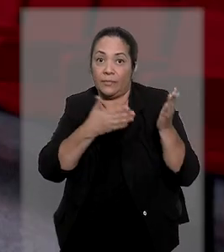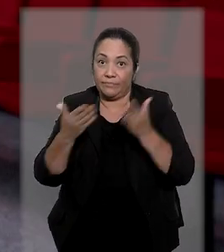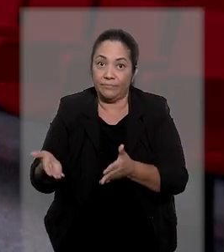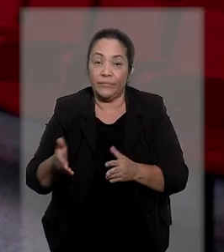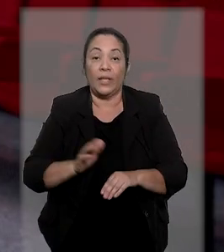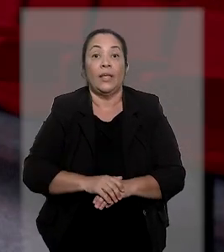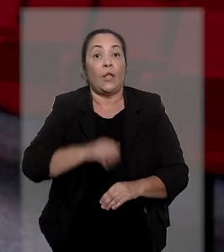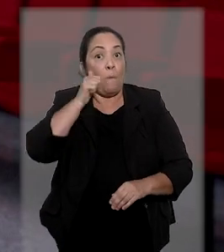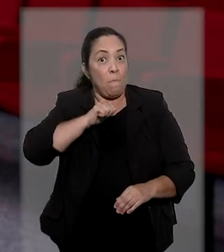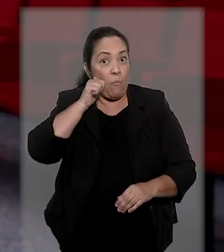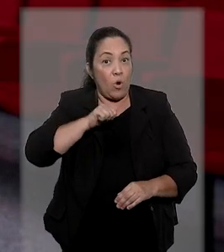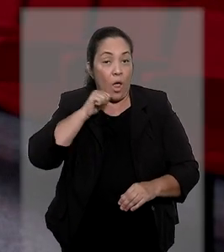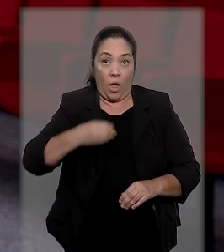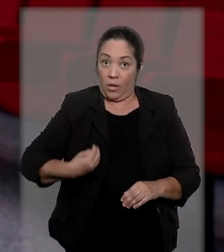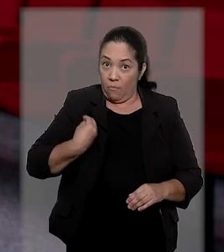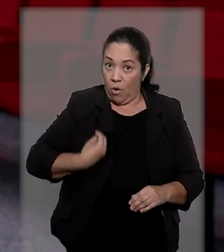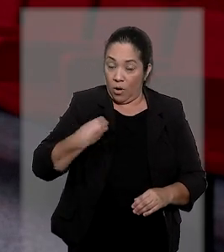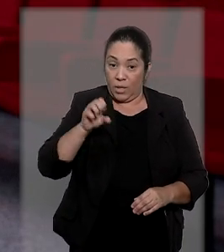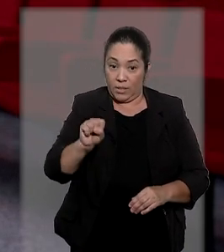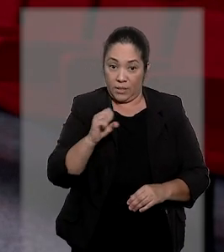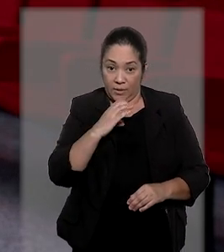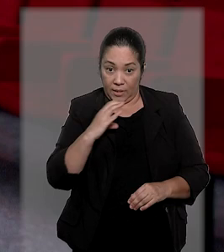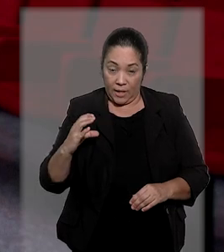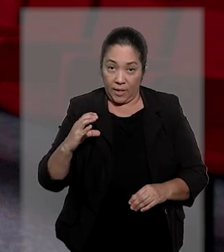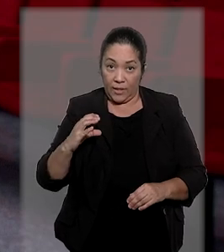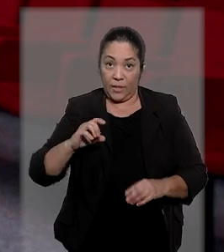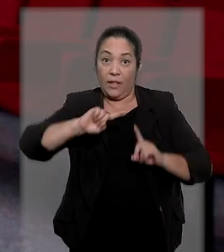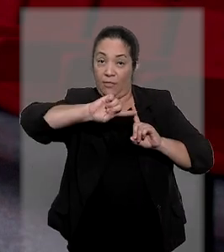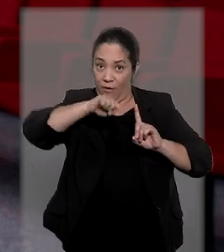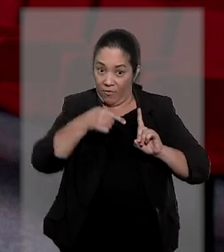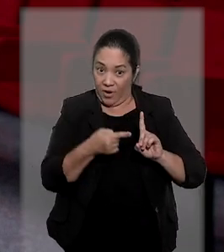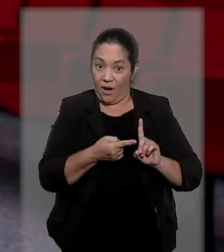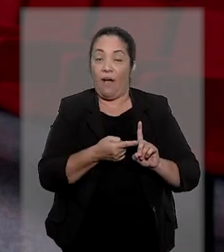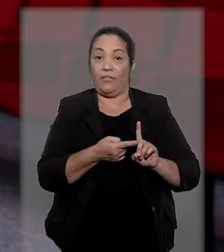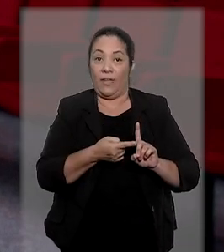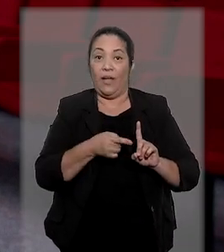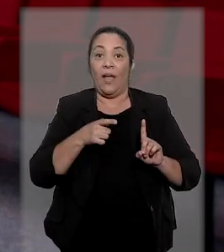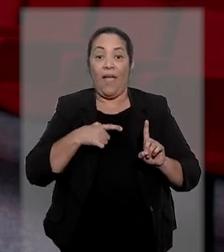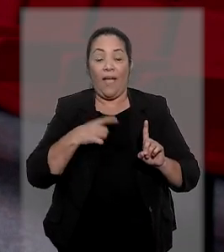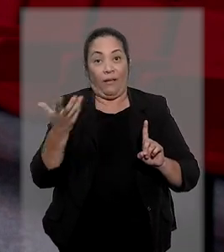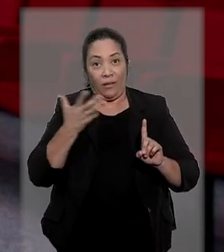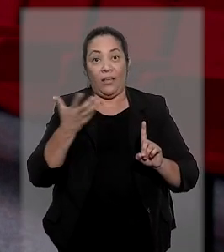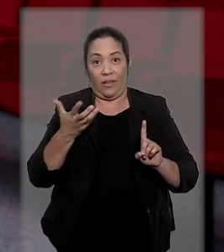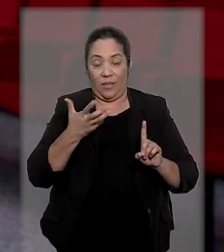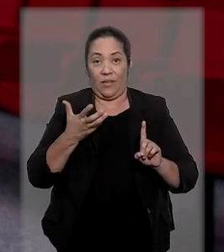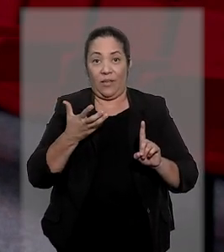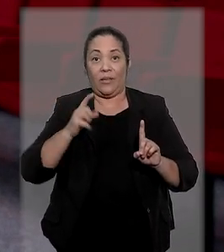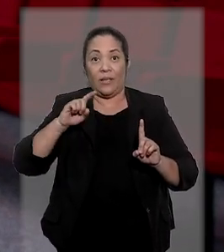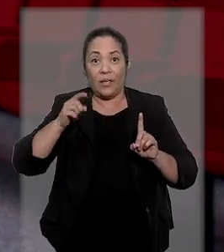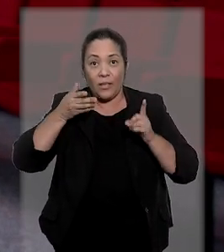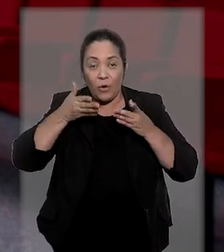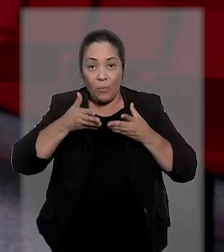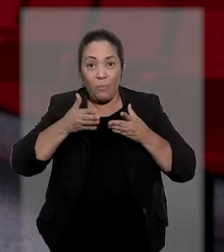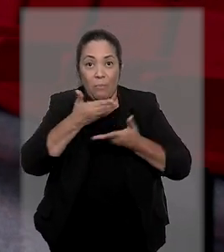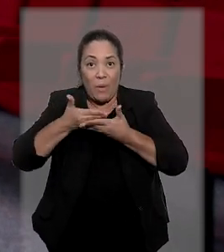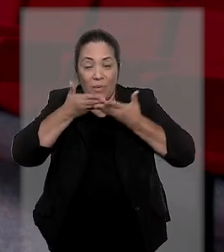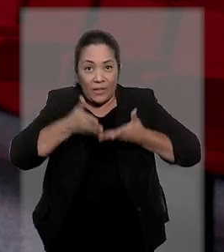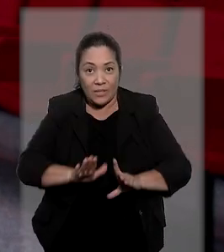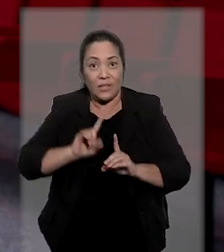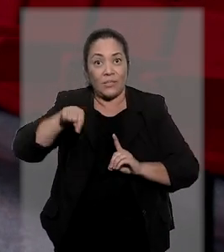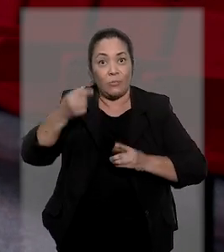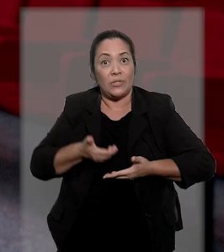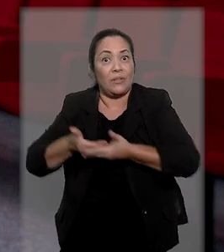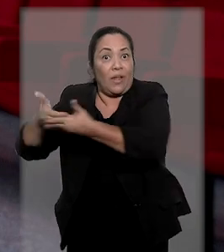Foi isso que uma mulher de Santa Catarina tentou fazer quando, ainda grávida, tinha o interesse de entregar o bebê a uma prima e a